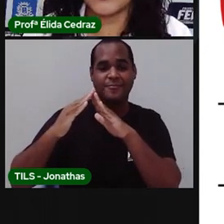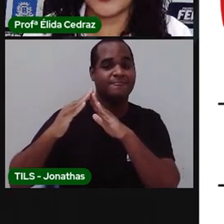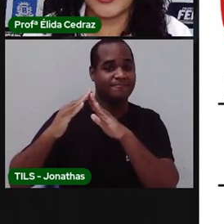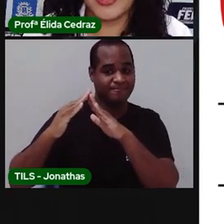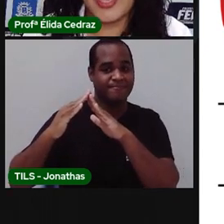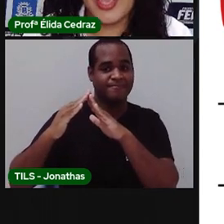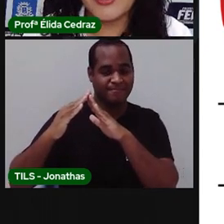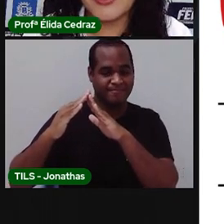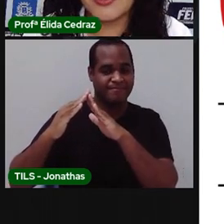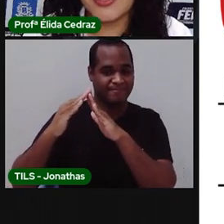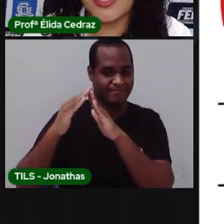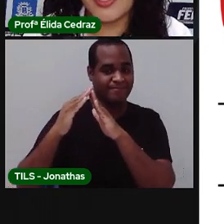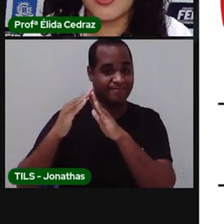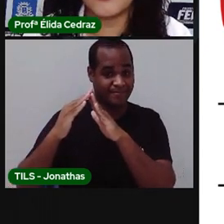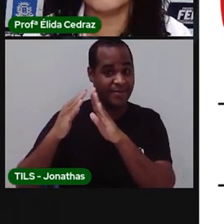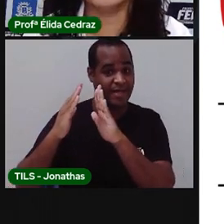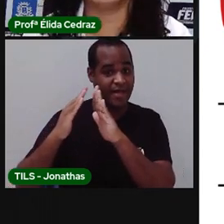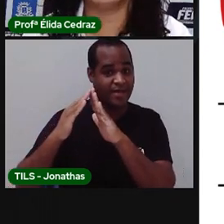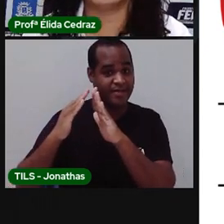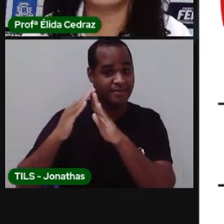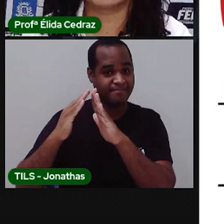Isso. Casa.